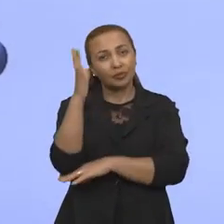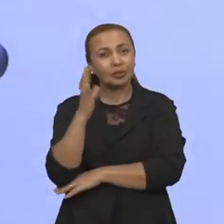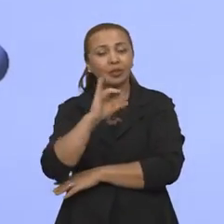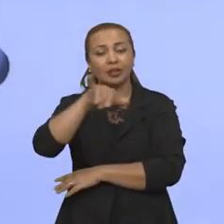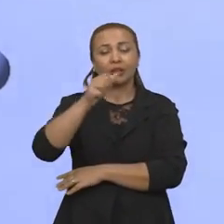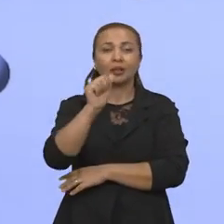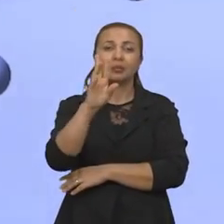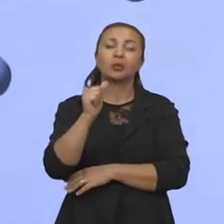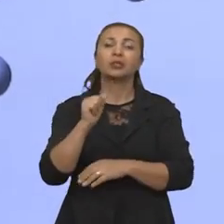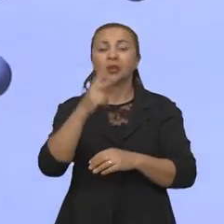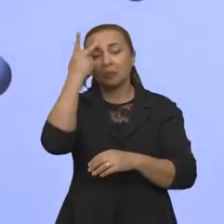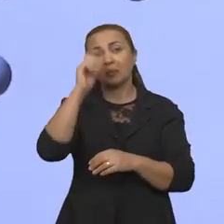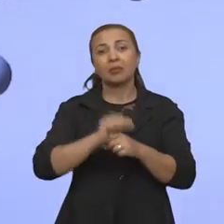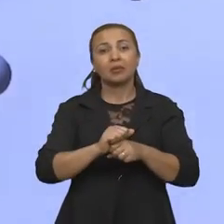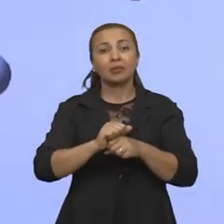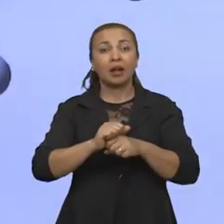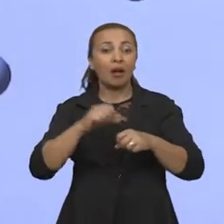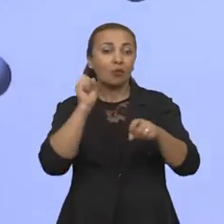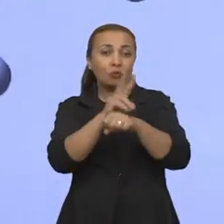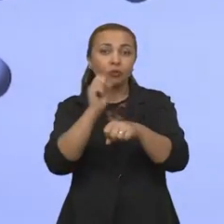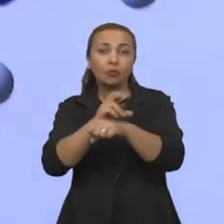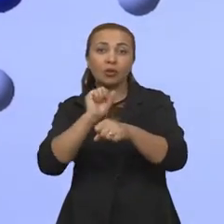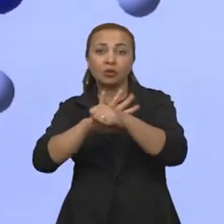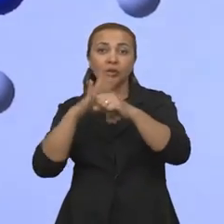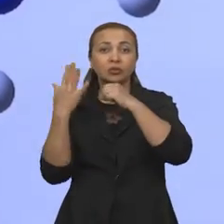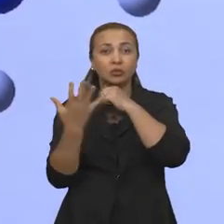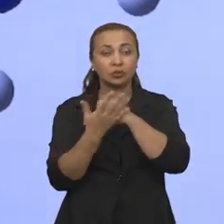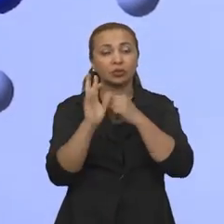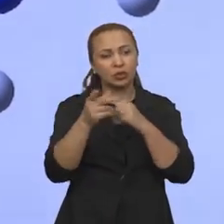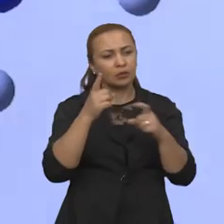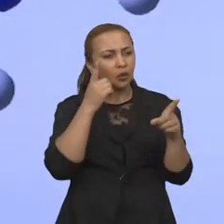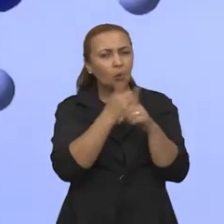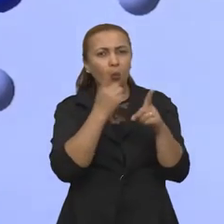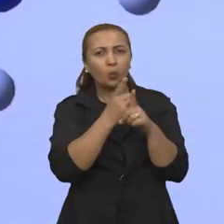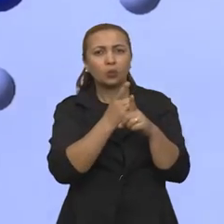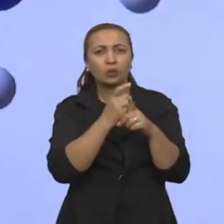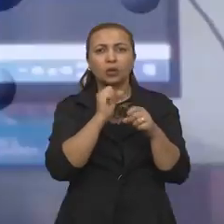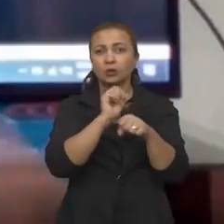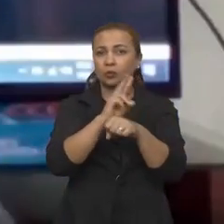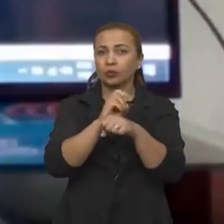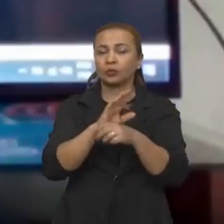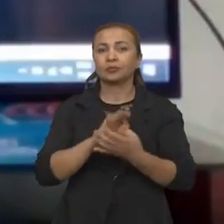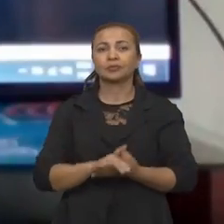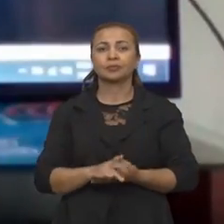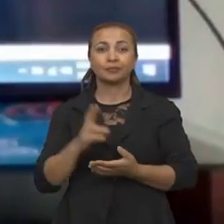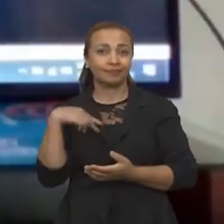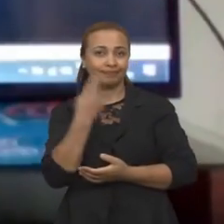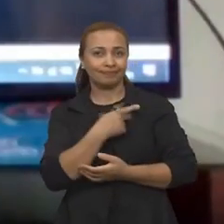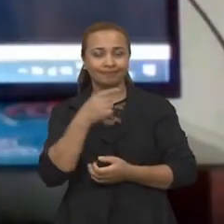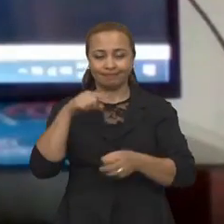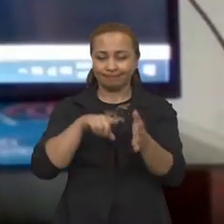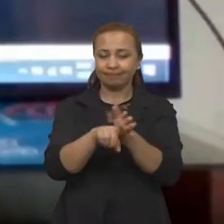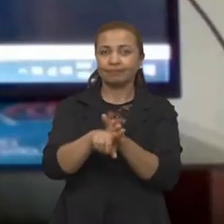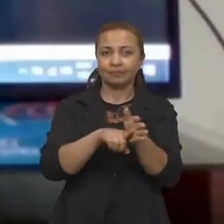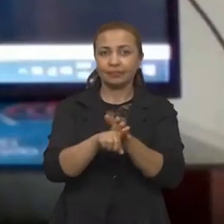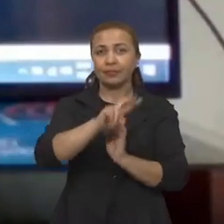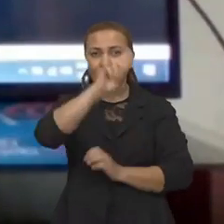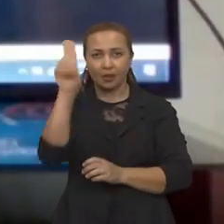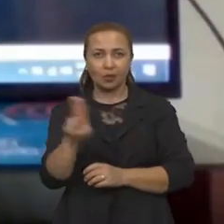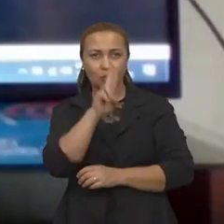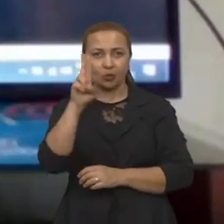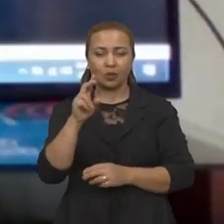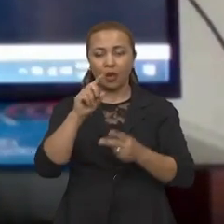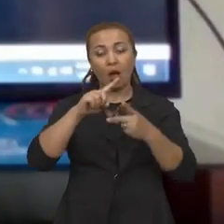o vírus da SARS-CoV-2, já que já foi identificado o vírus exatamente como ele é. A nossa pesquisa utiliza